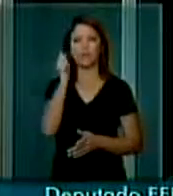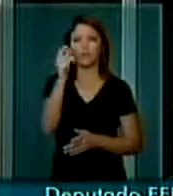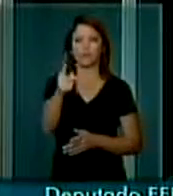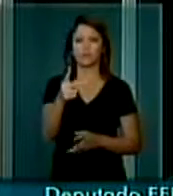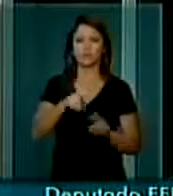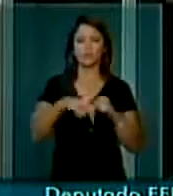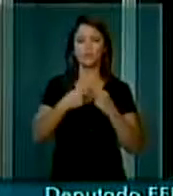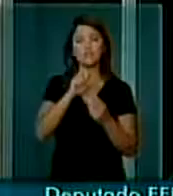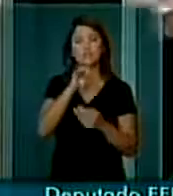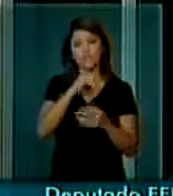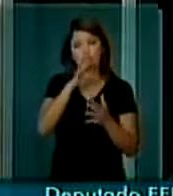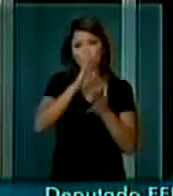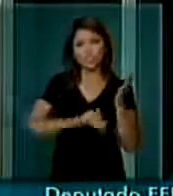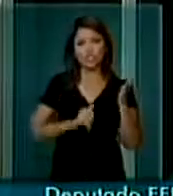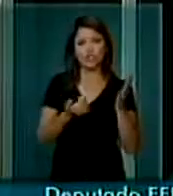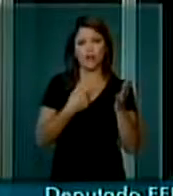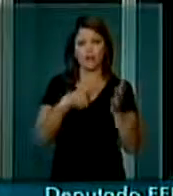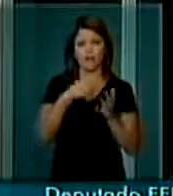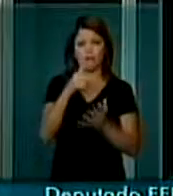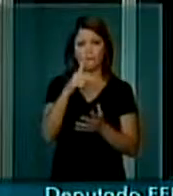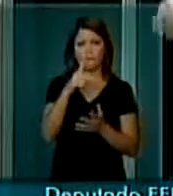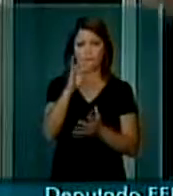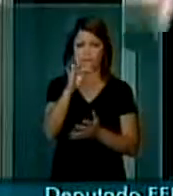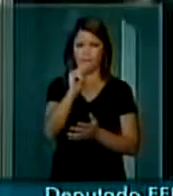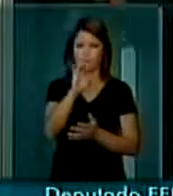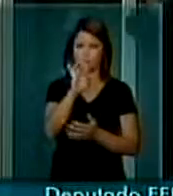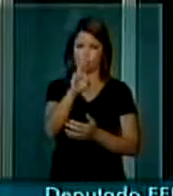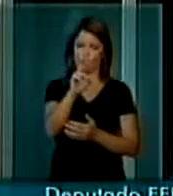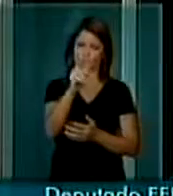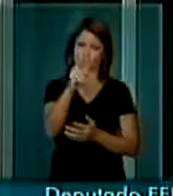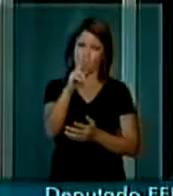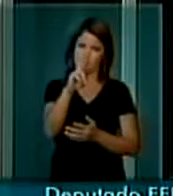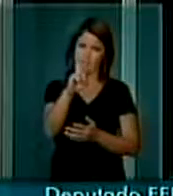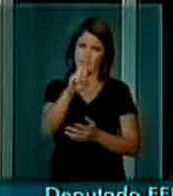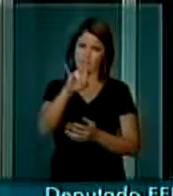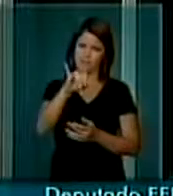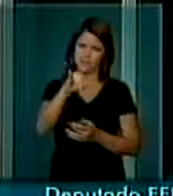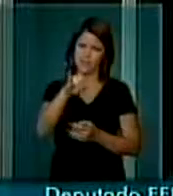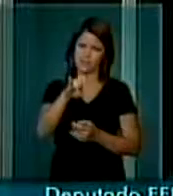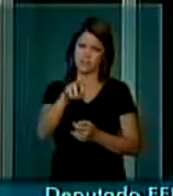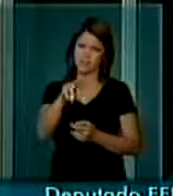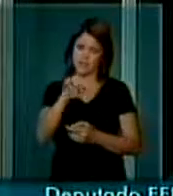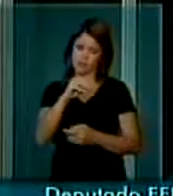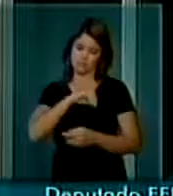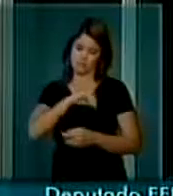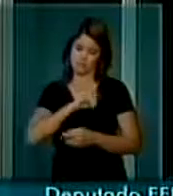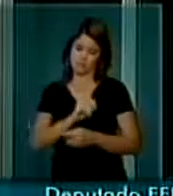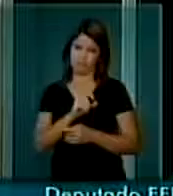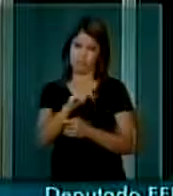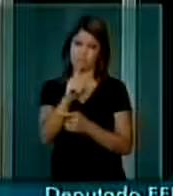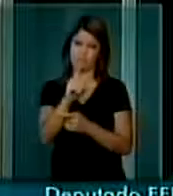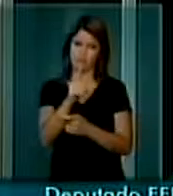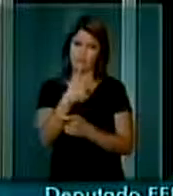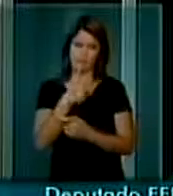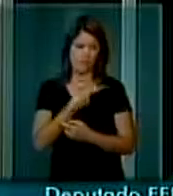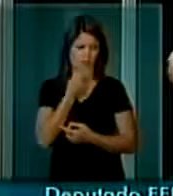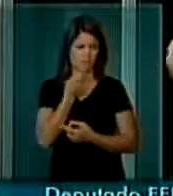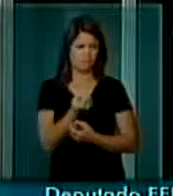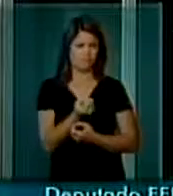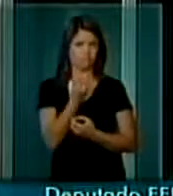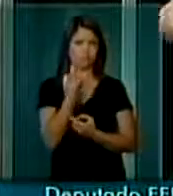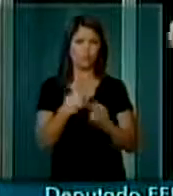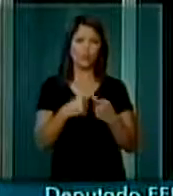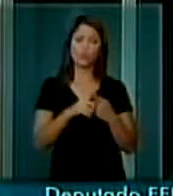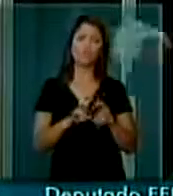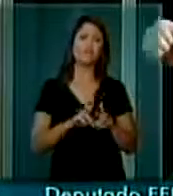se tirar o fator previdenciário, que dá um aumento real aos aposentados, é uma matéria estranha, o que diria de uma série